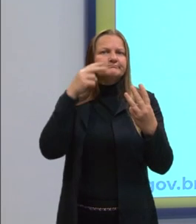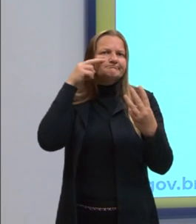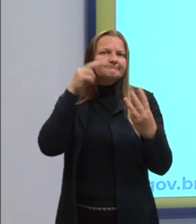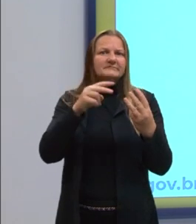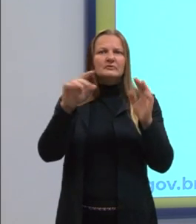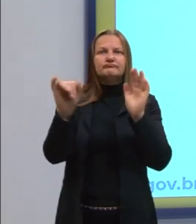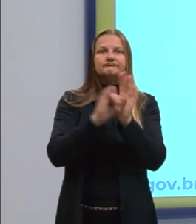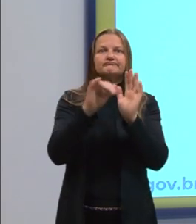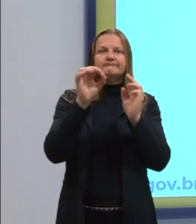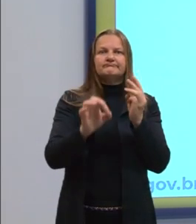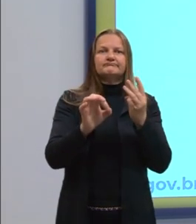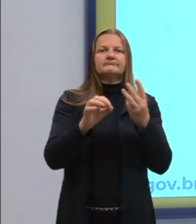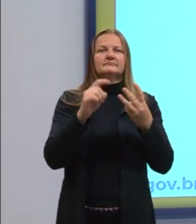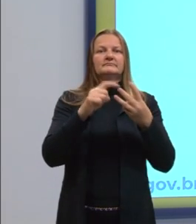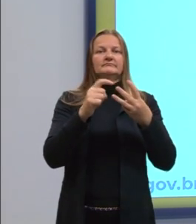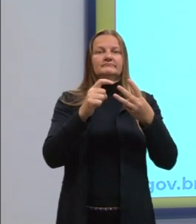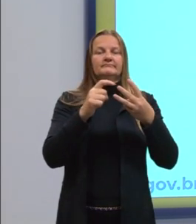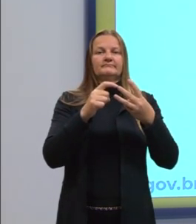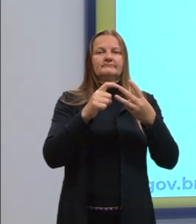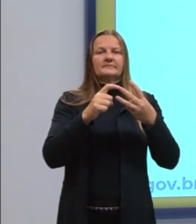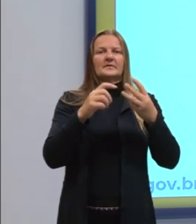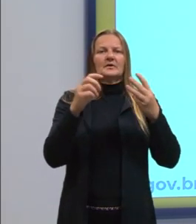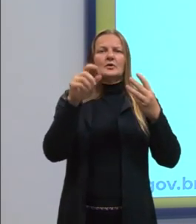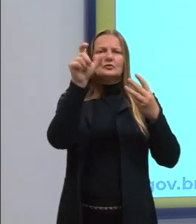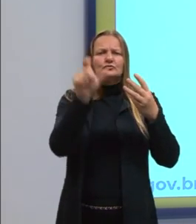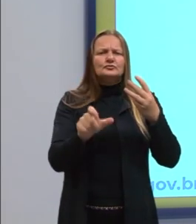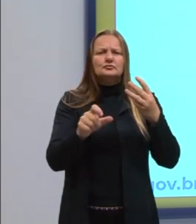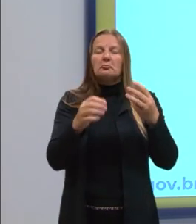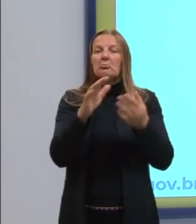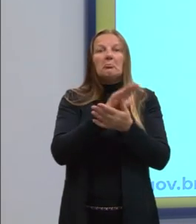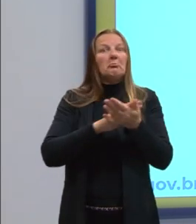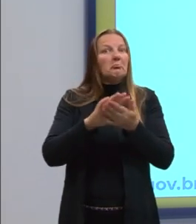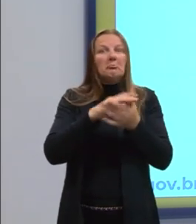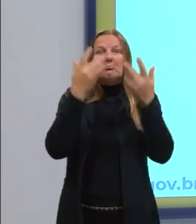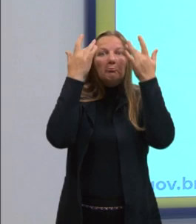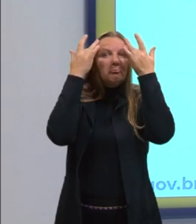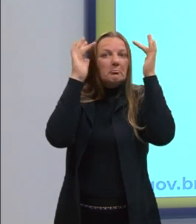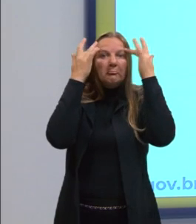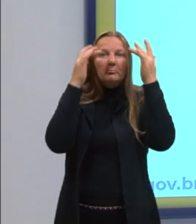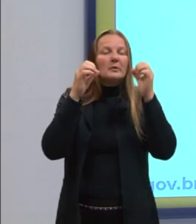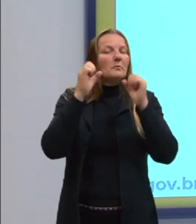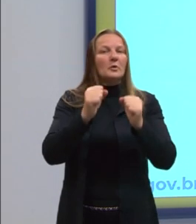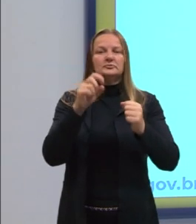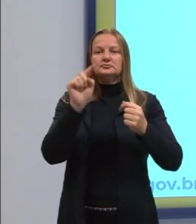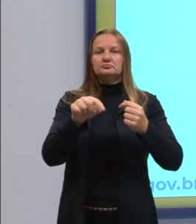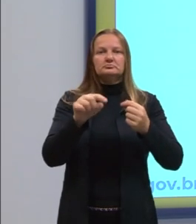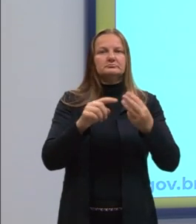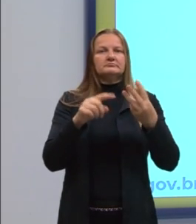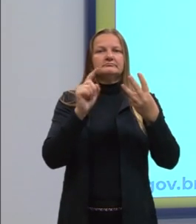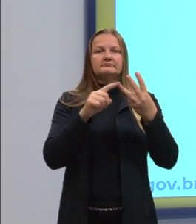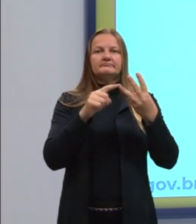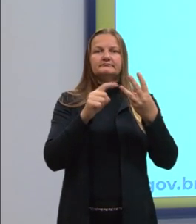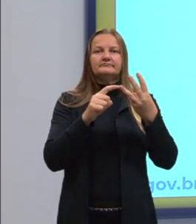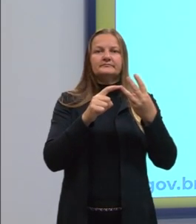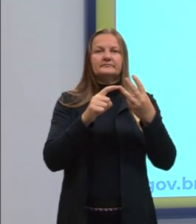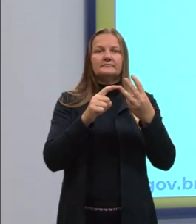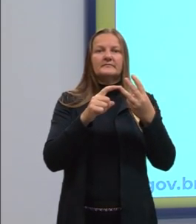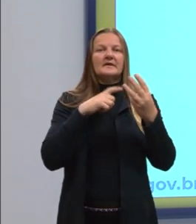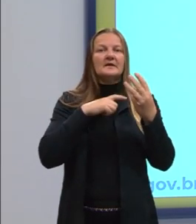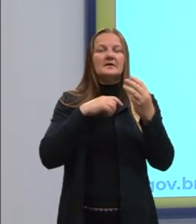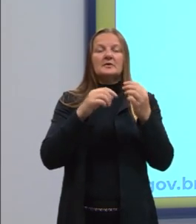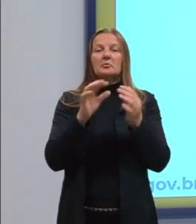identificar. O sujeito indeterminado, que é aquele que a gente não pode identificar. E o sujeito